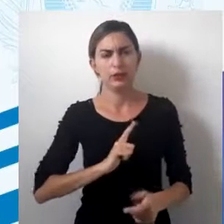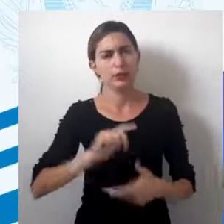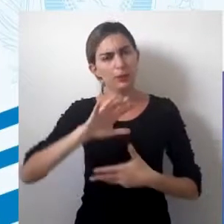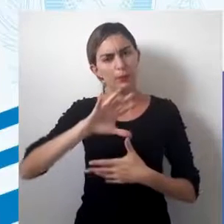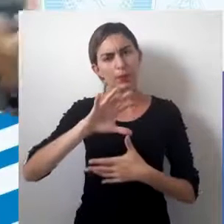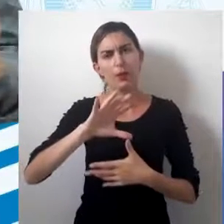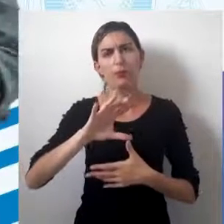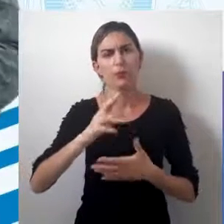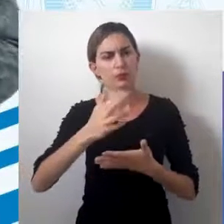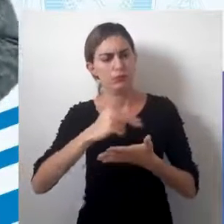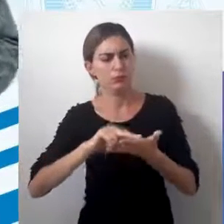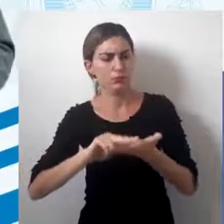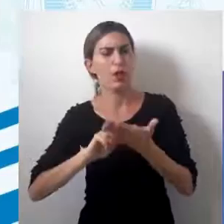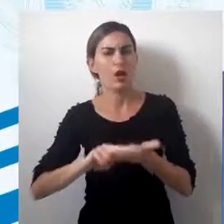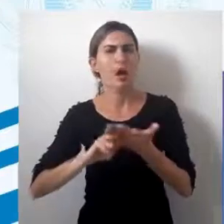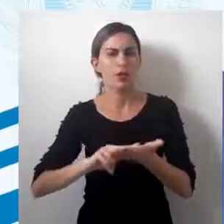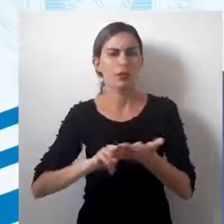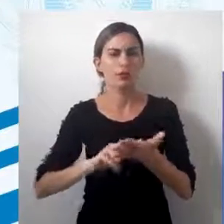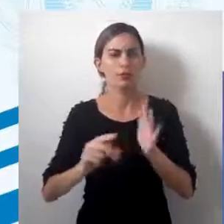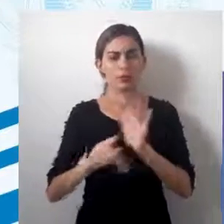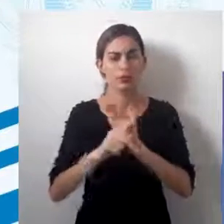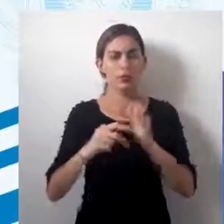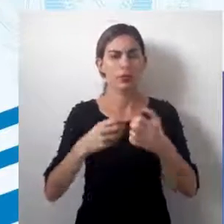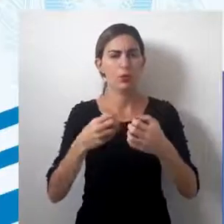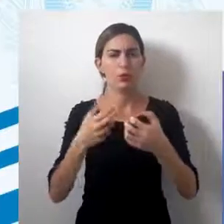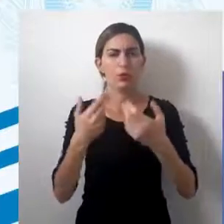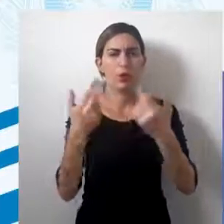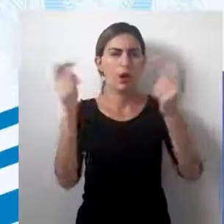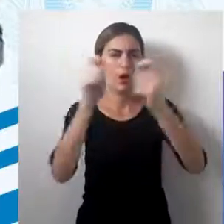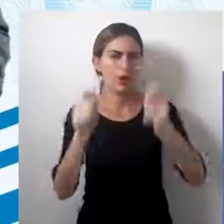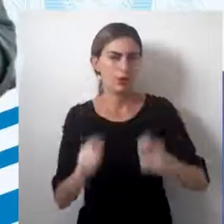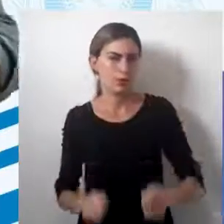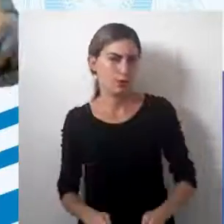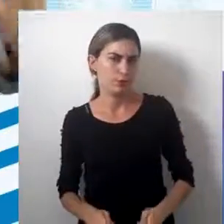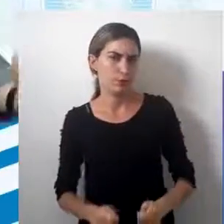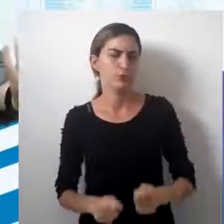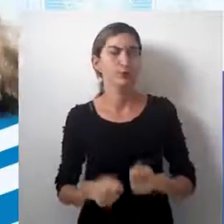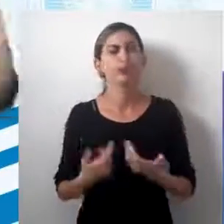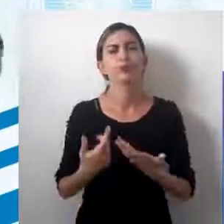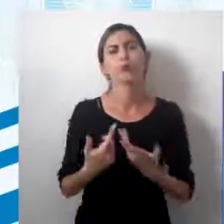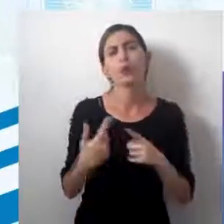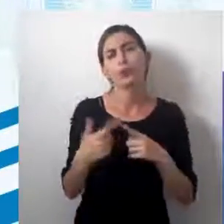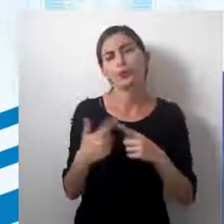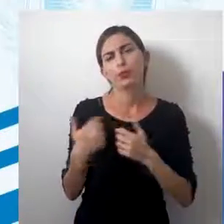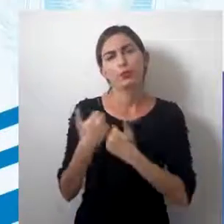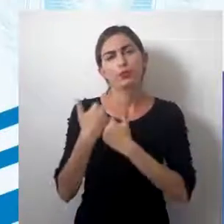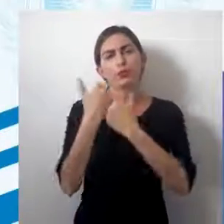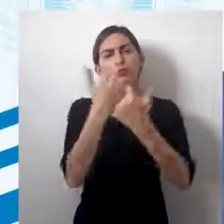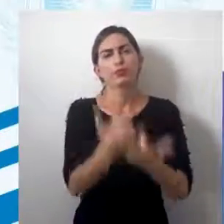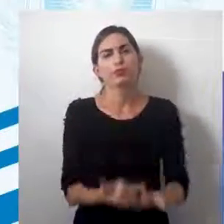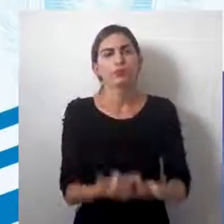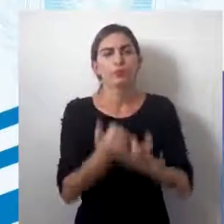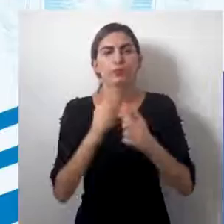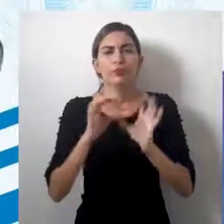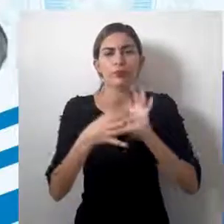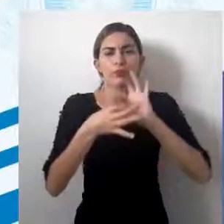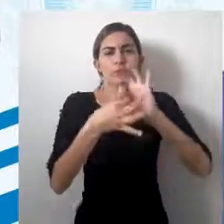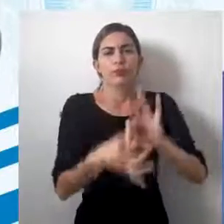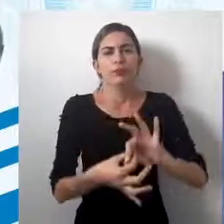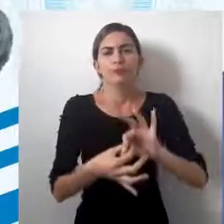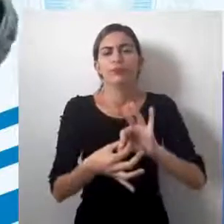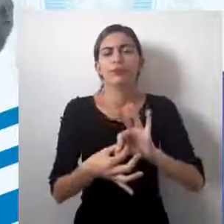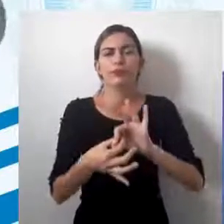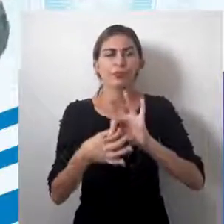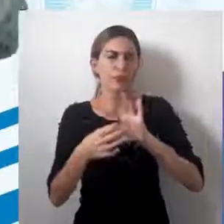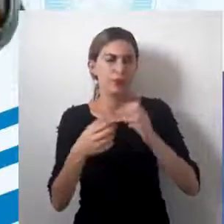inicialmente uma cartografia que se aproximava muito da arte, porque era uma representação muito ligada aos